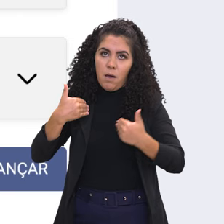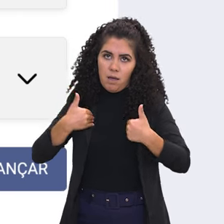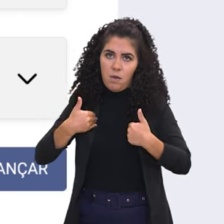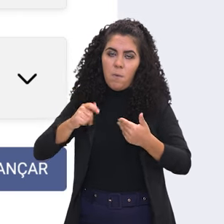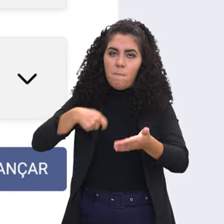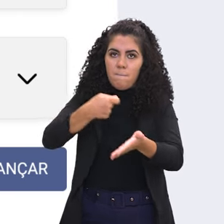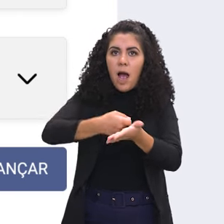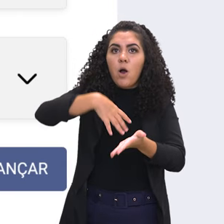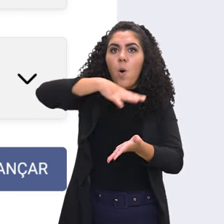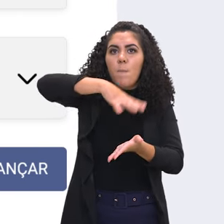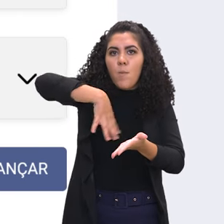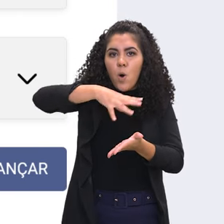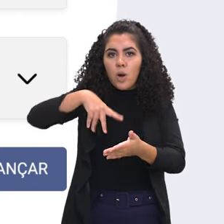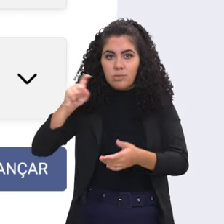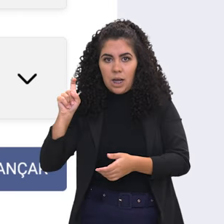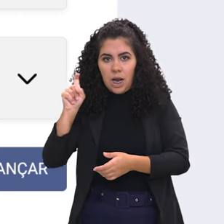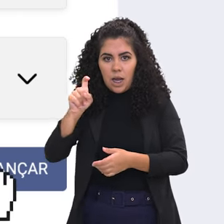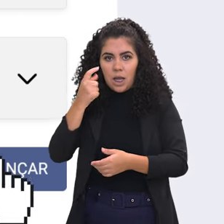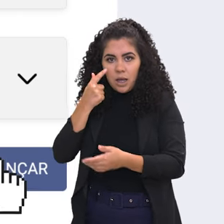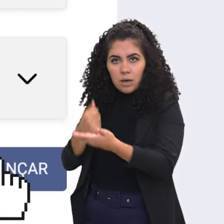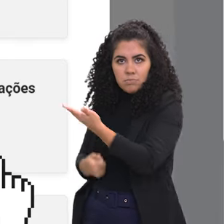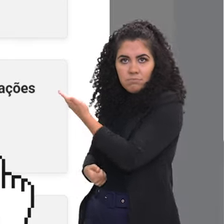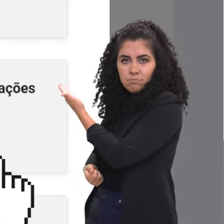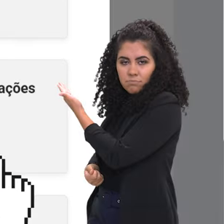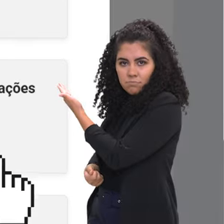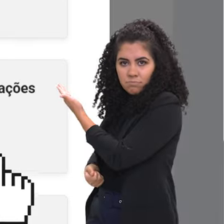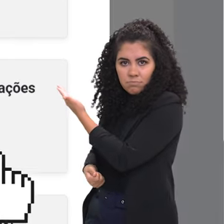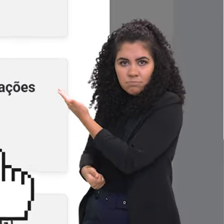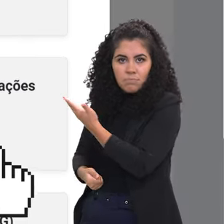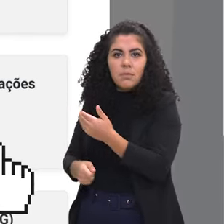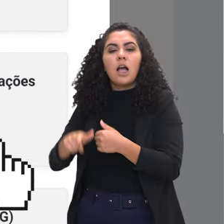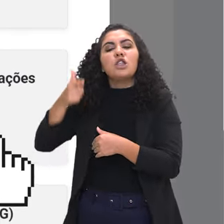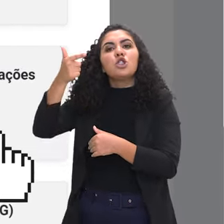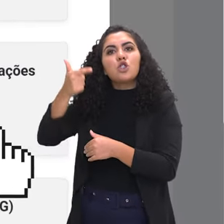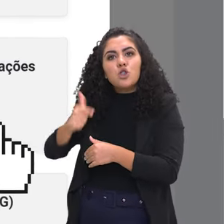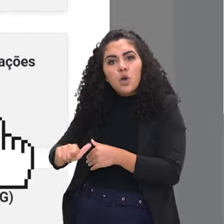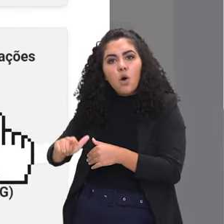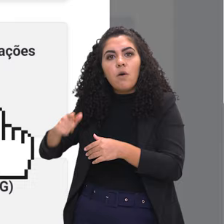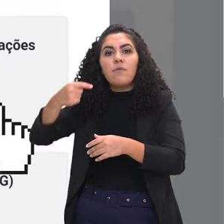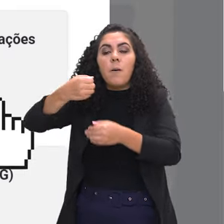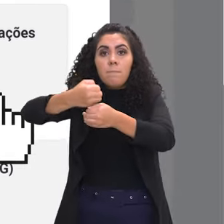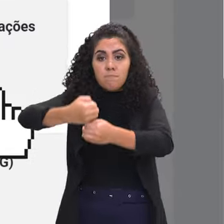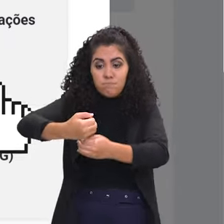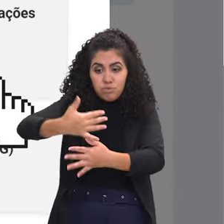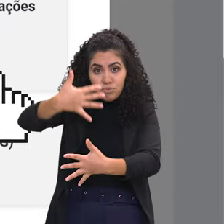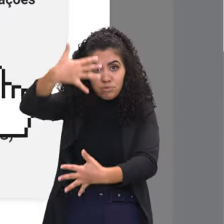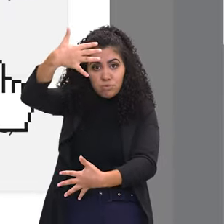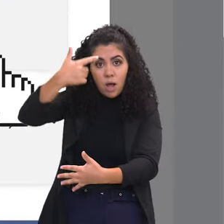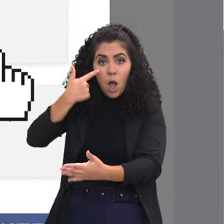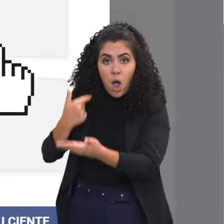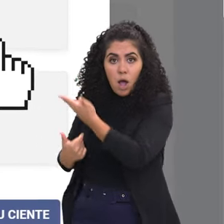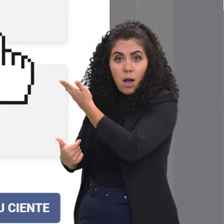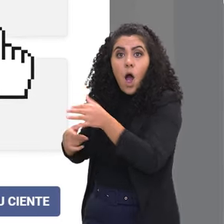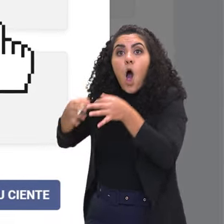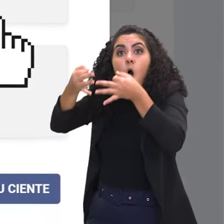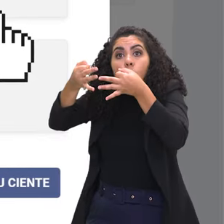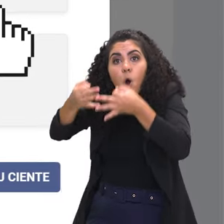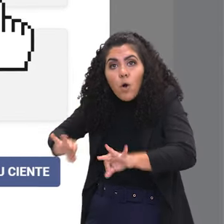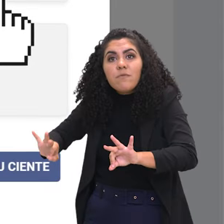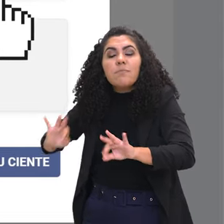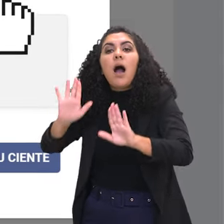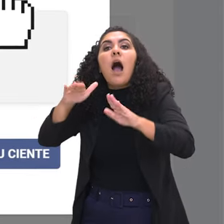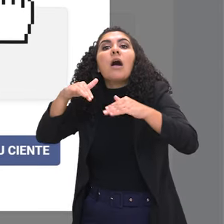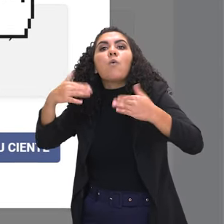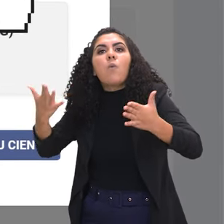seria boleto, eu clico aqui, clico em avançar. Aí ele, de novo, vai ter uma tela para confirmar quais foram